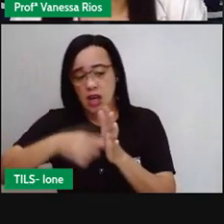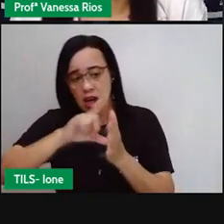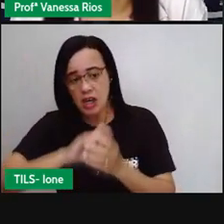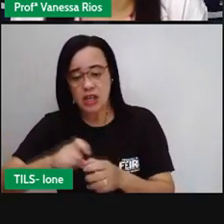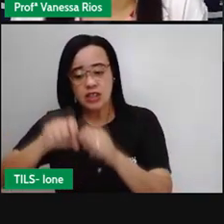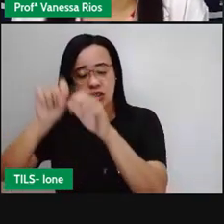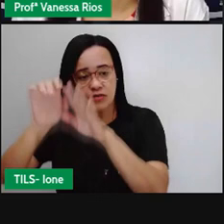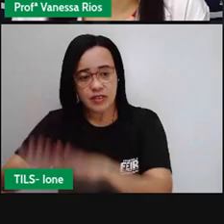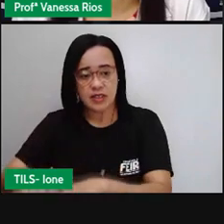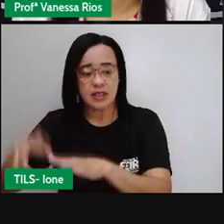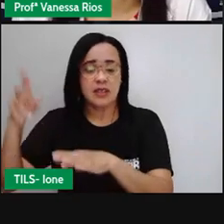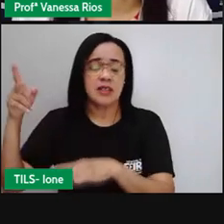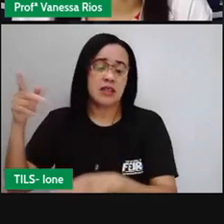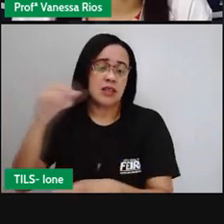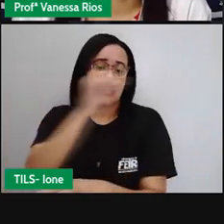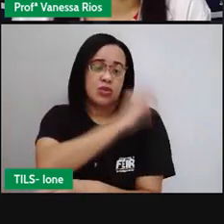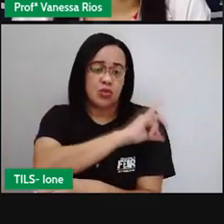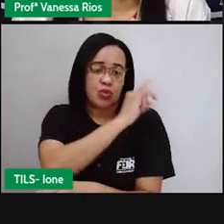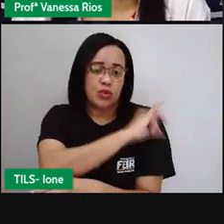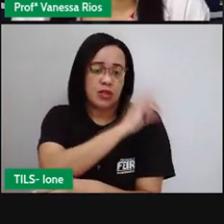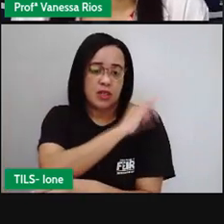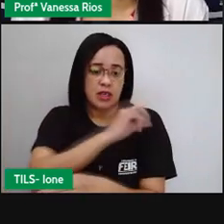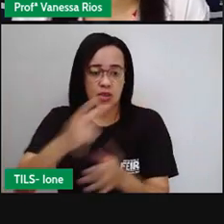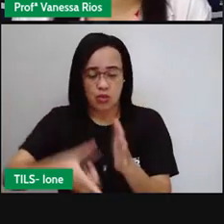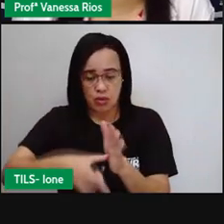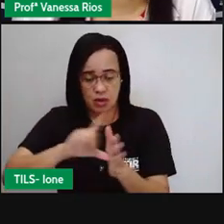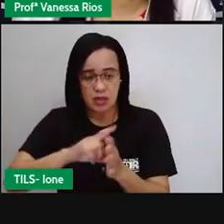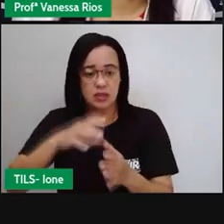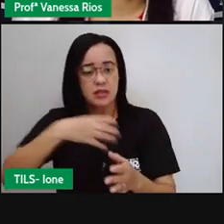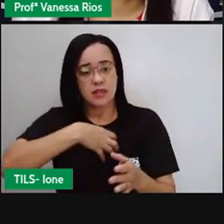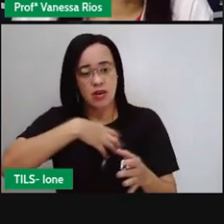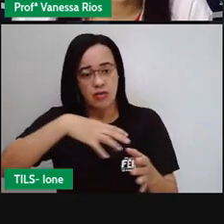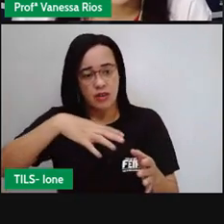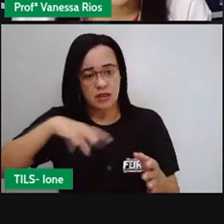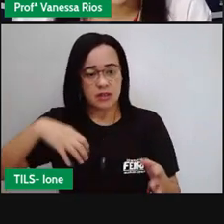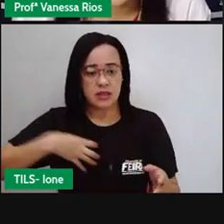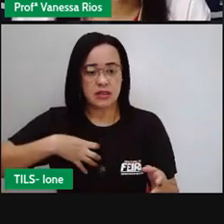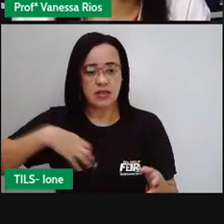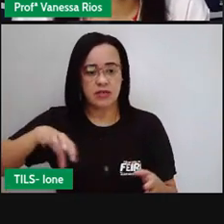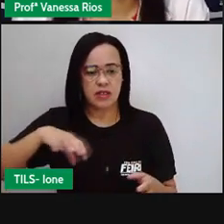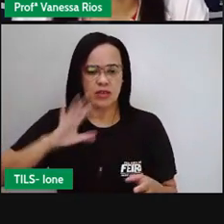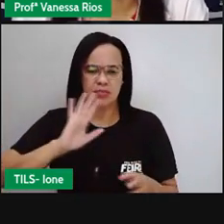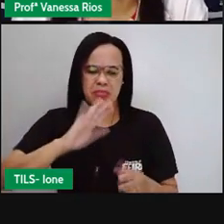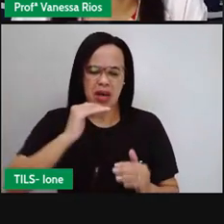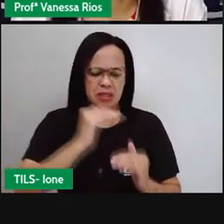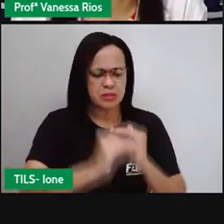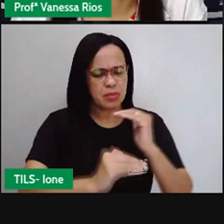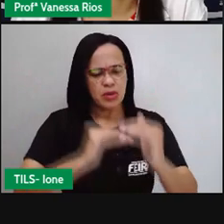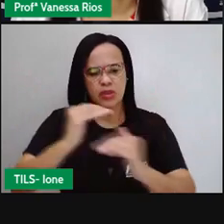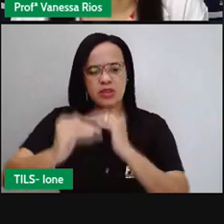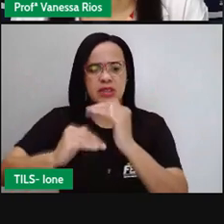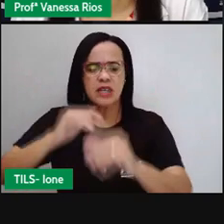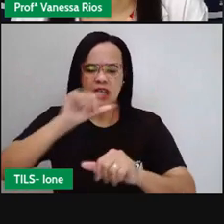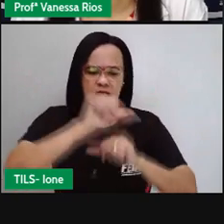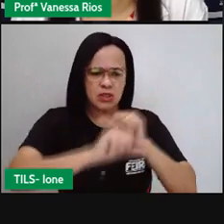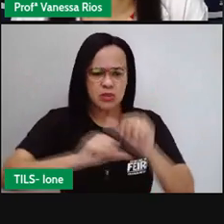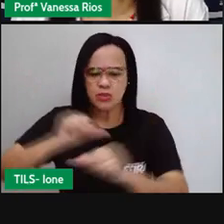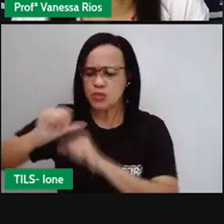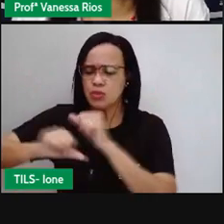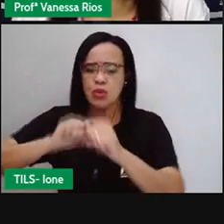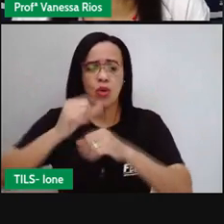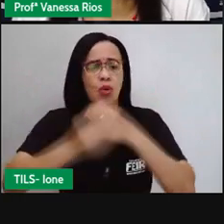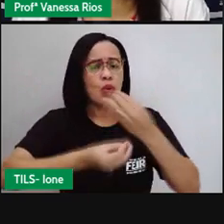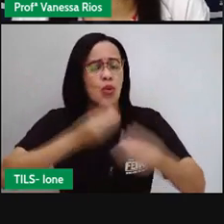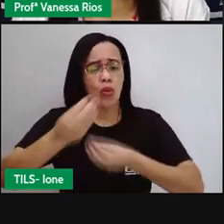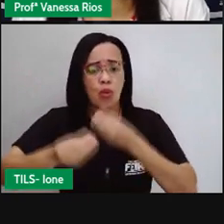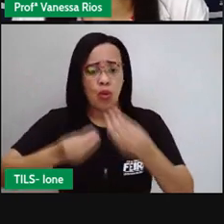Janeiro, foi em Salvador. E como é que esse processo aconteceu? Quais as mudanças, essa passagem